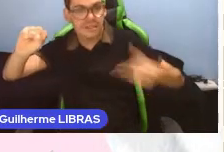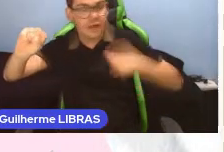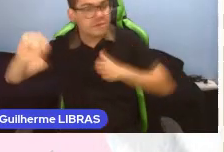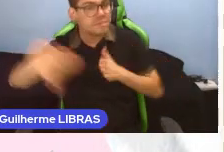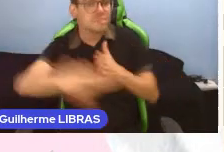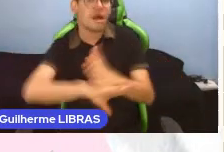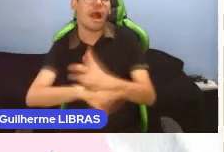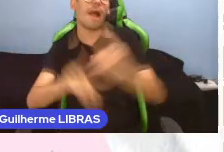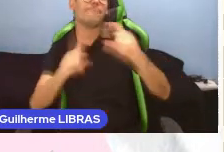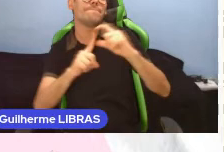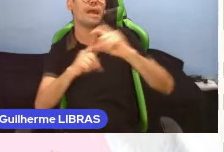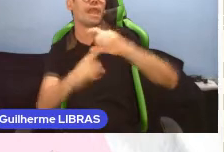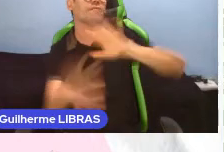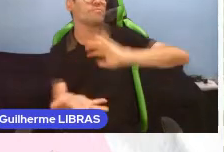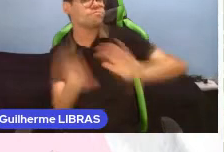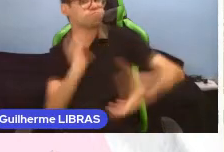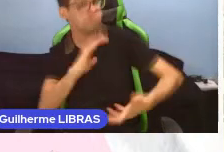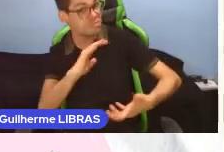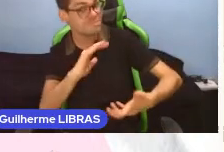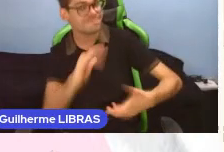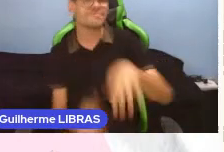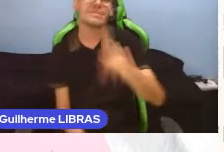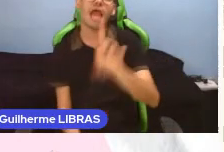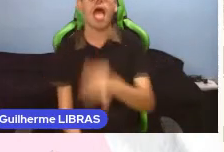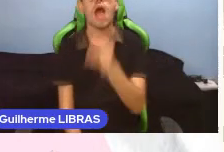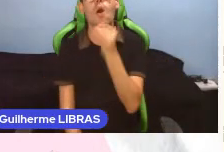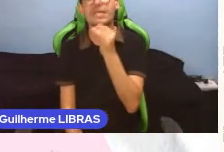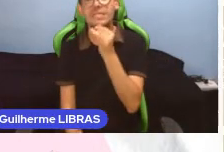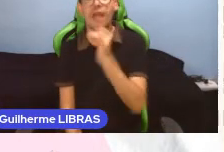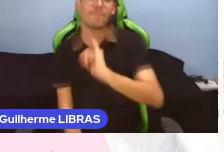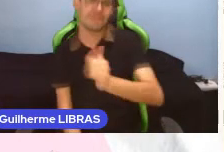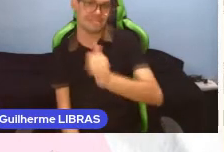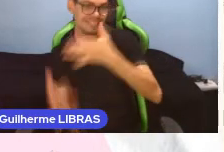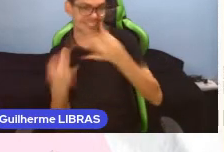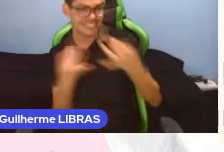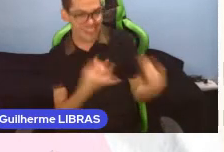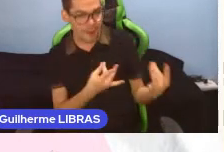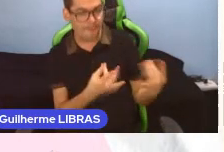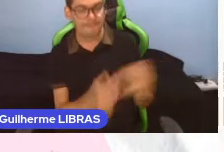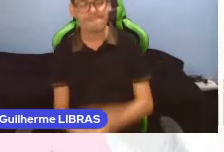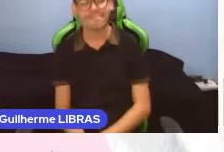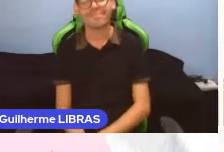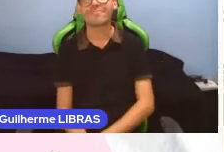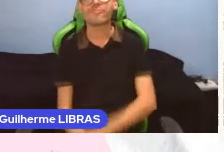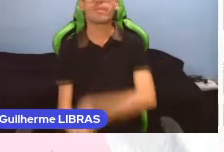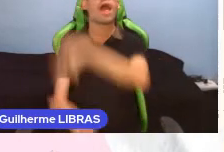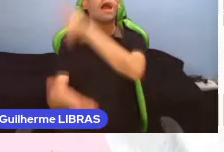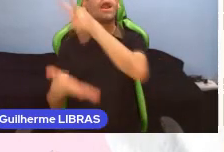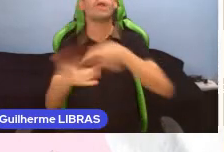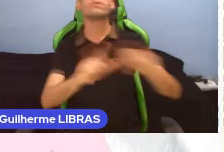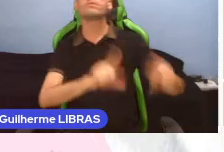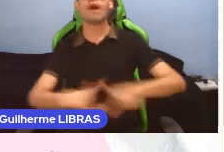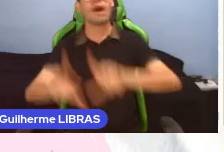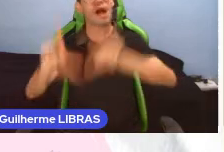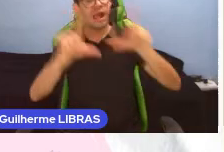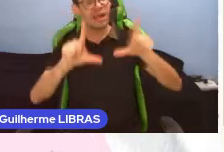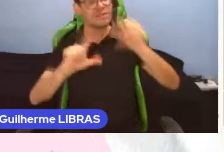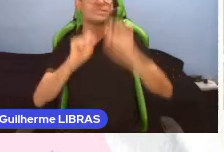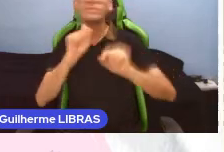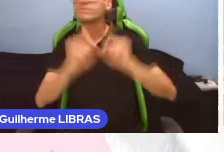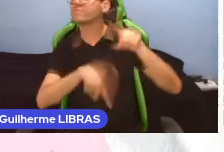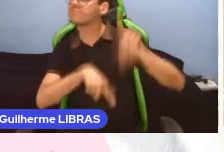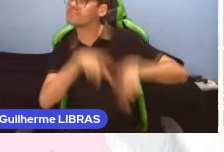palavra revolução. É um exemplo de descrição de imagem. Leitor de tela. Leitor de tela é um recurso